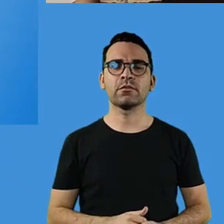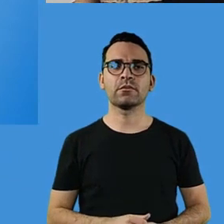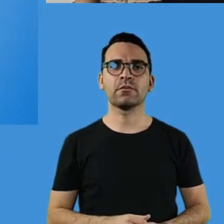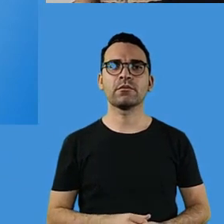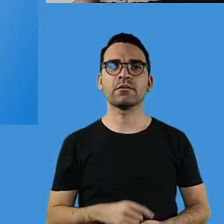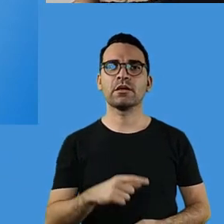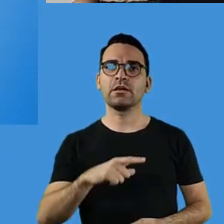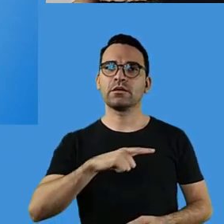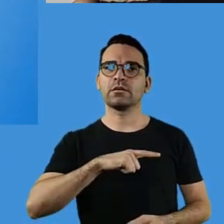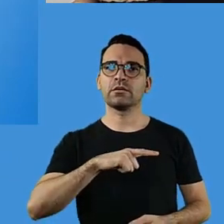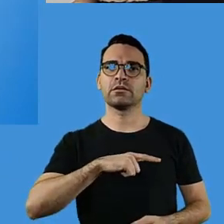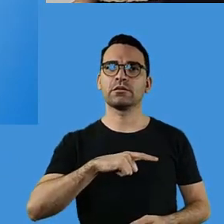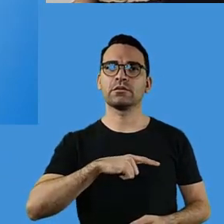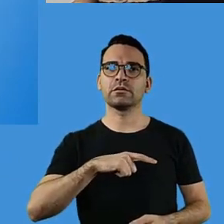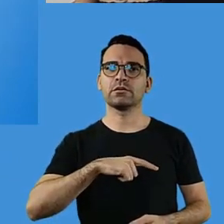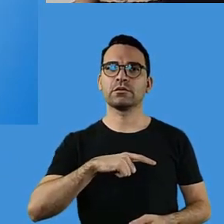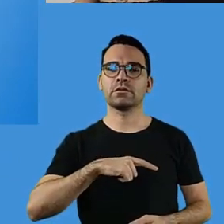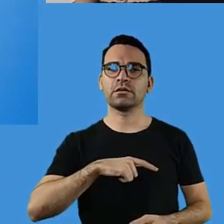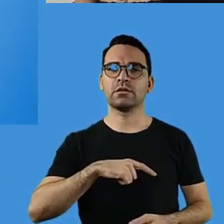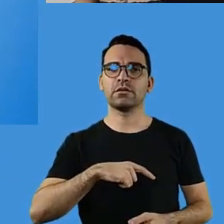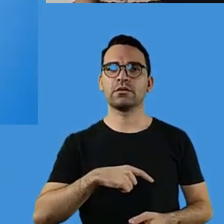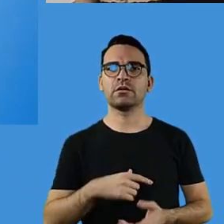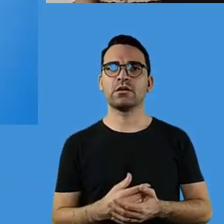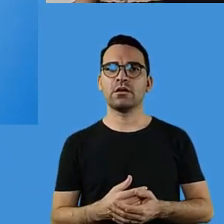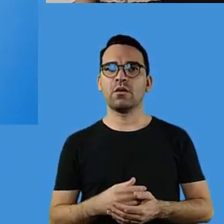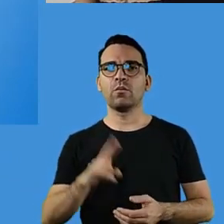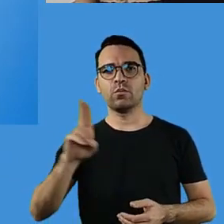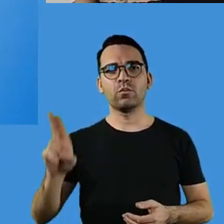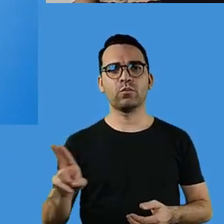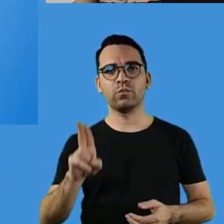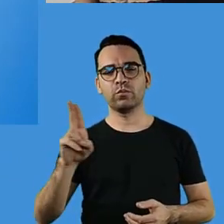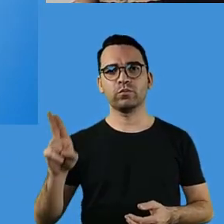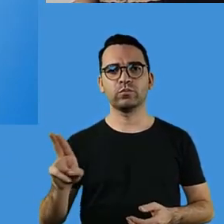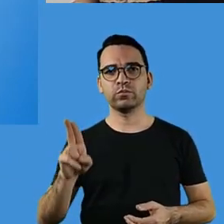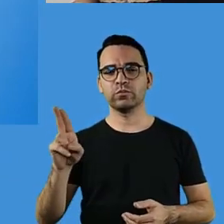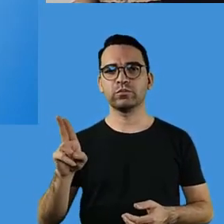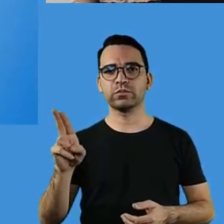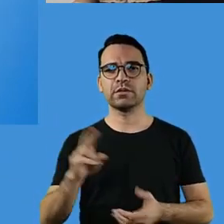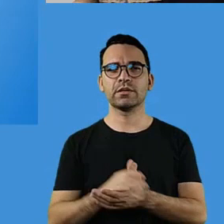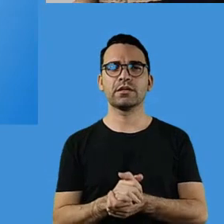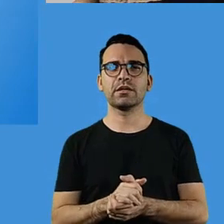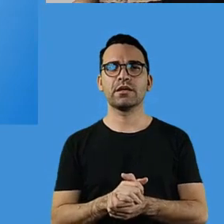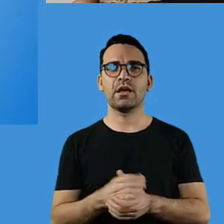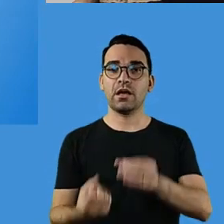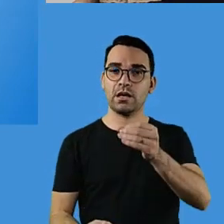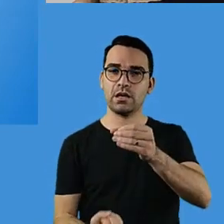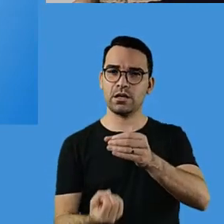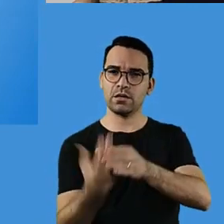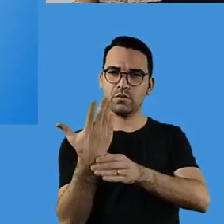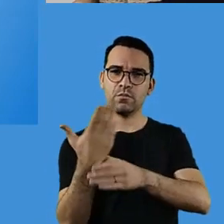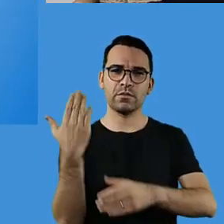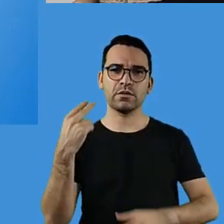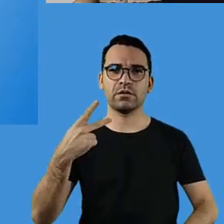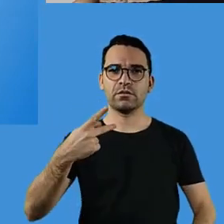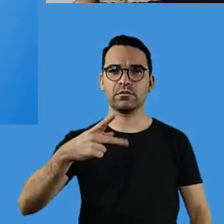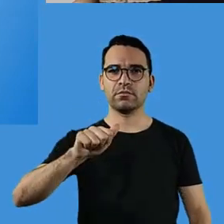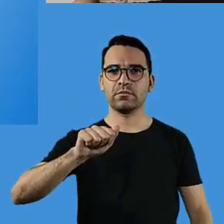que é a plataforma de apoio aprendizagem. Essa plataforma, ela foi criada